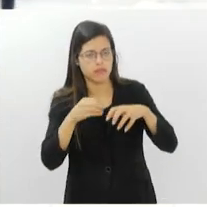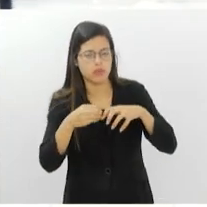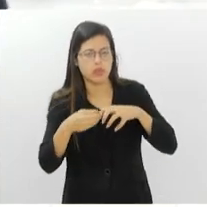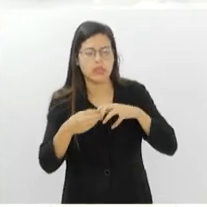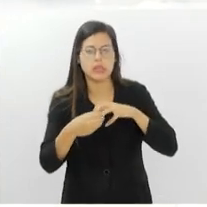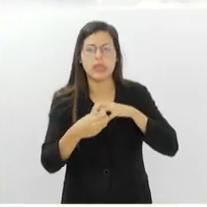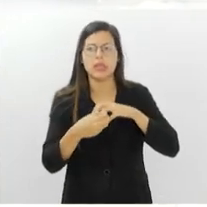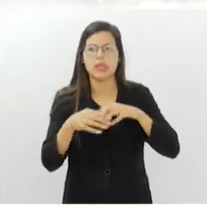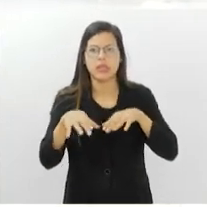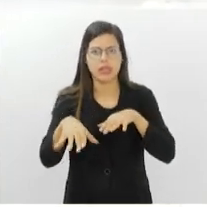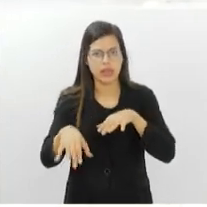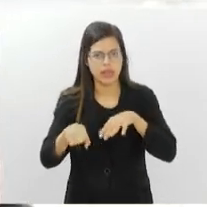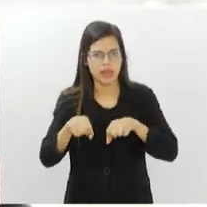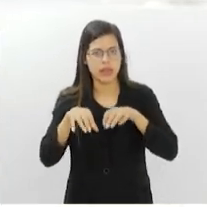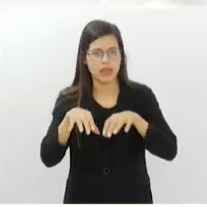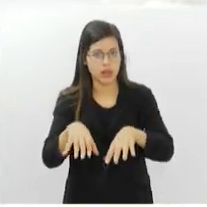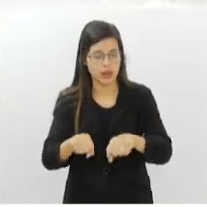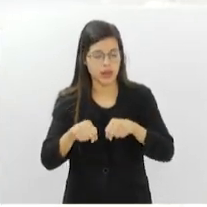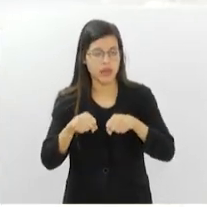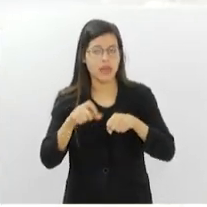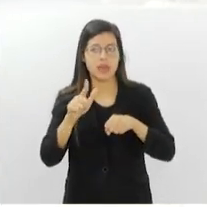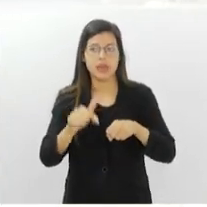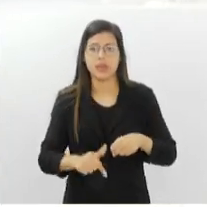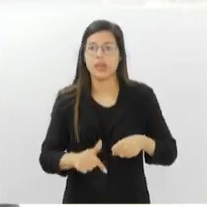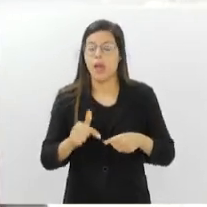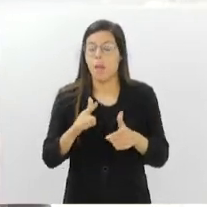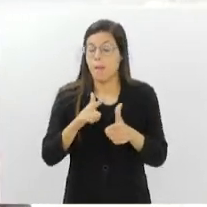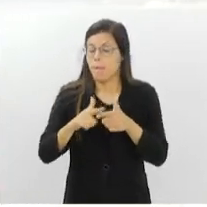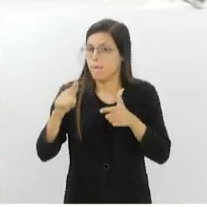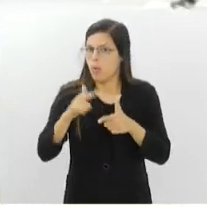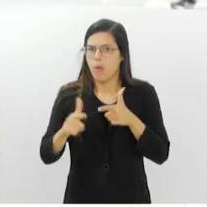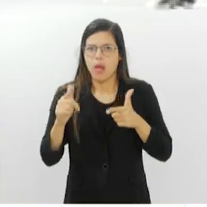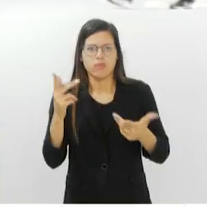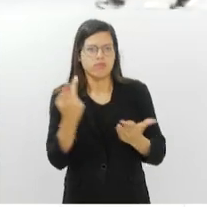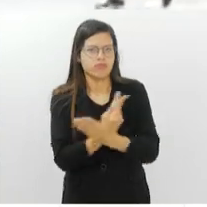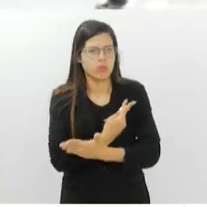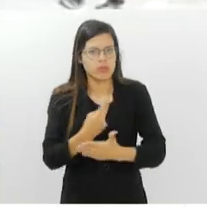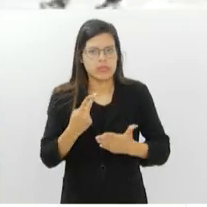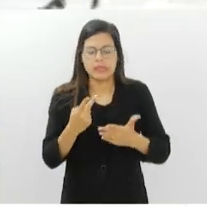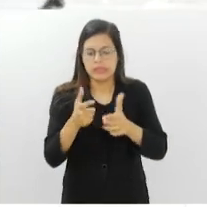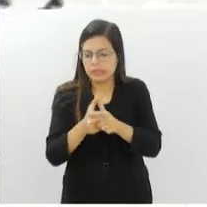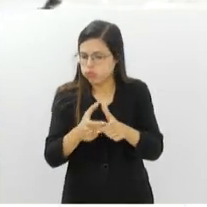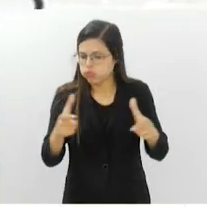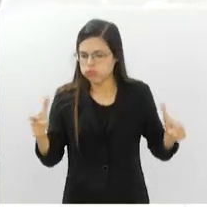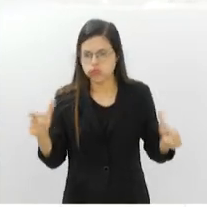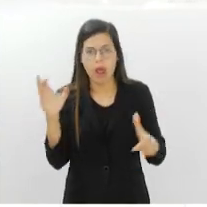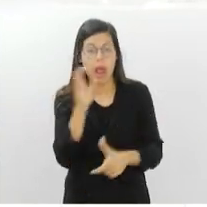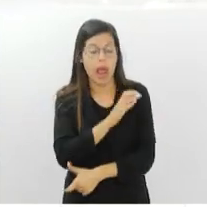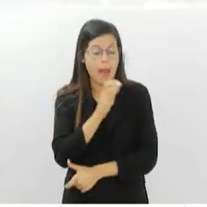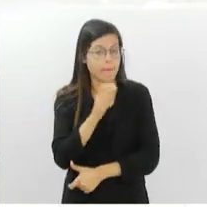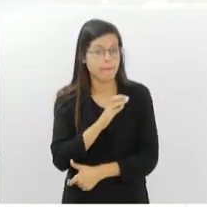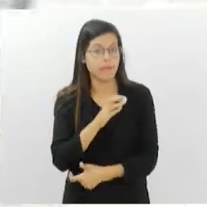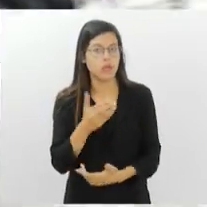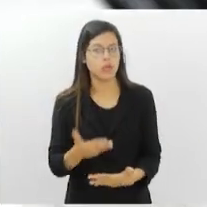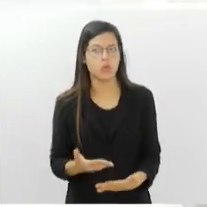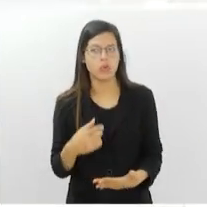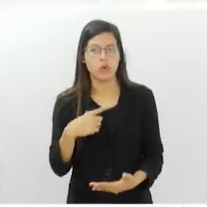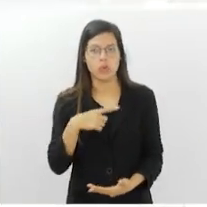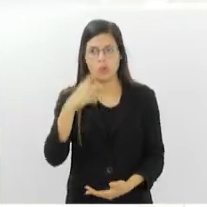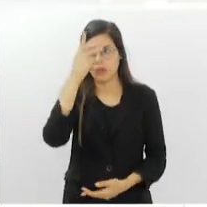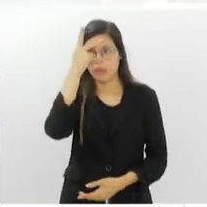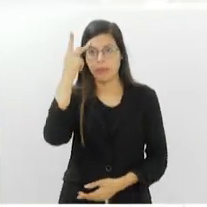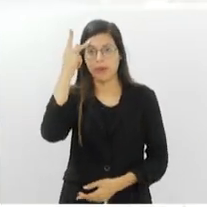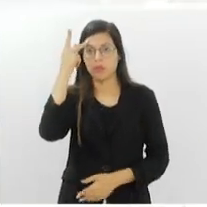que é muito dinâmica tem muito problema acontecendo e é muito crescimento rápido. Então, eu tenho pessoas chaves